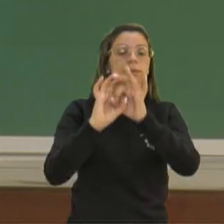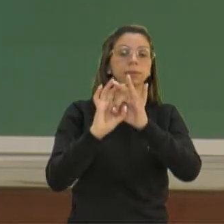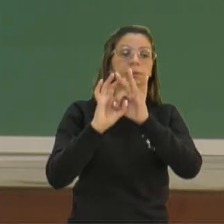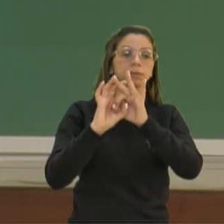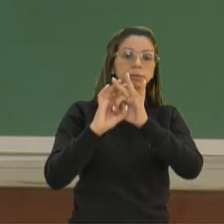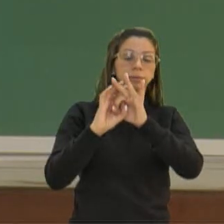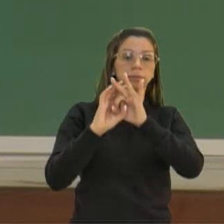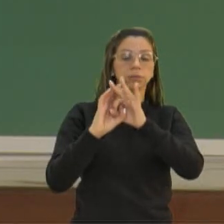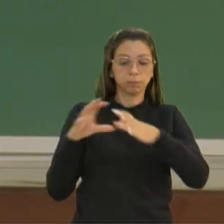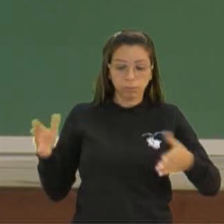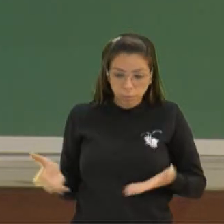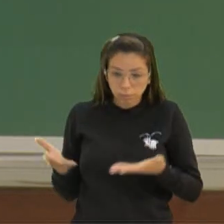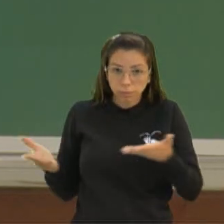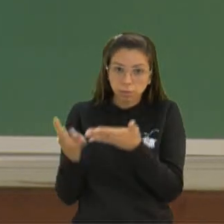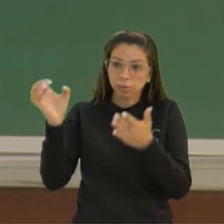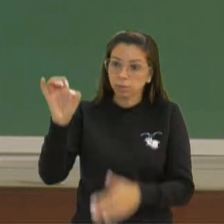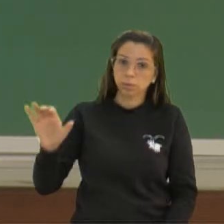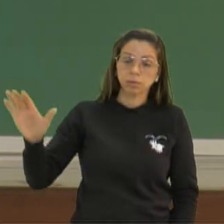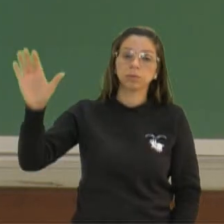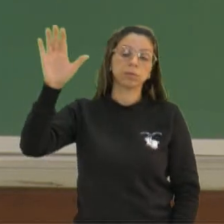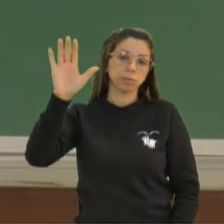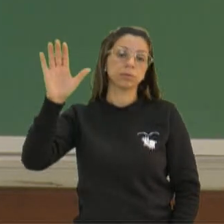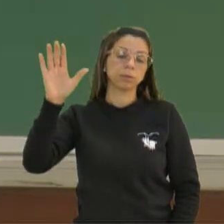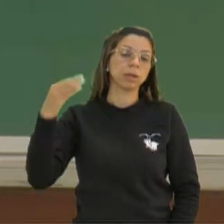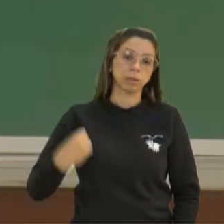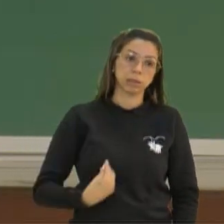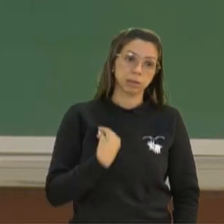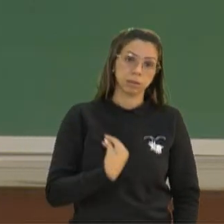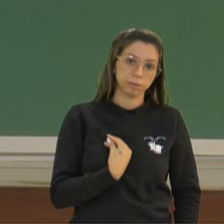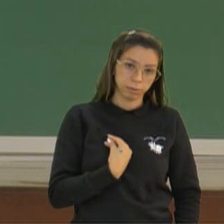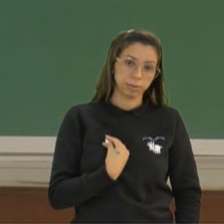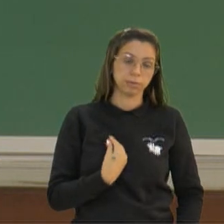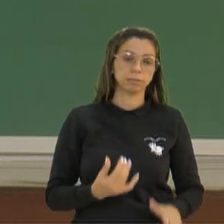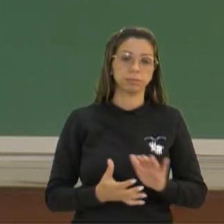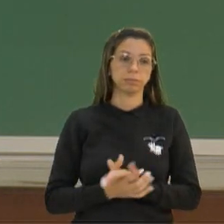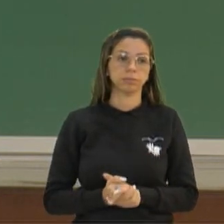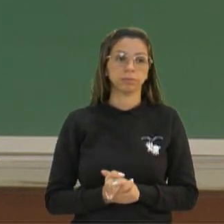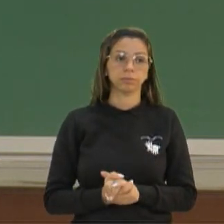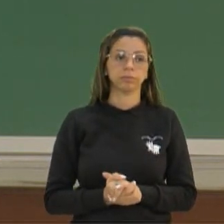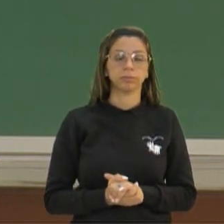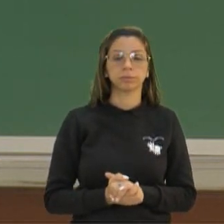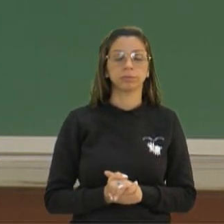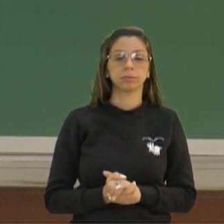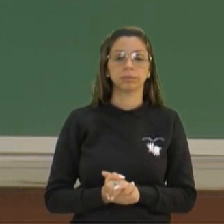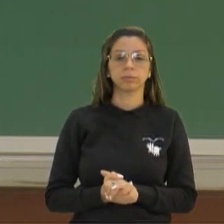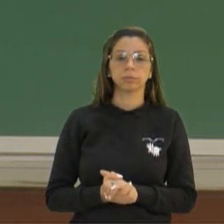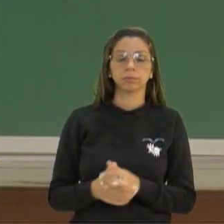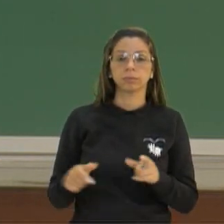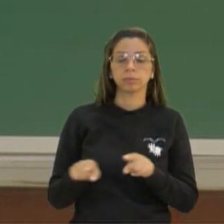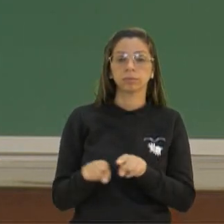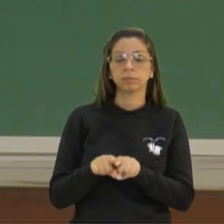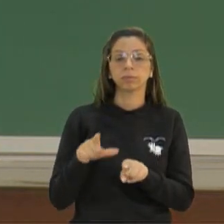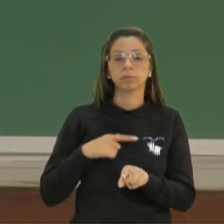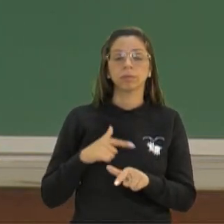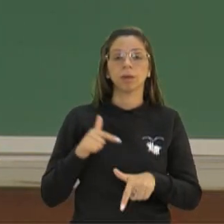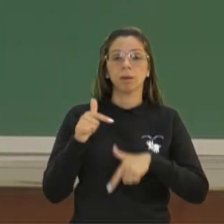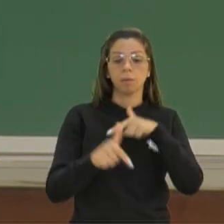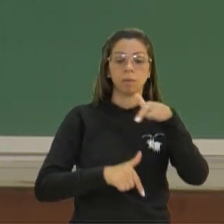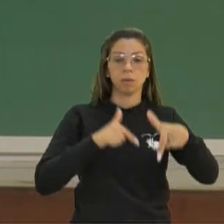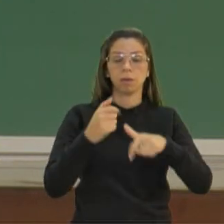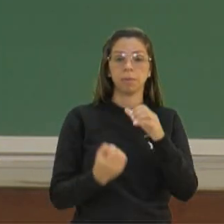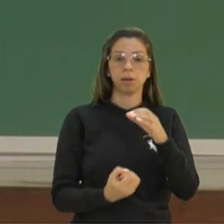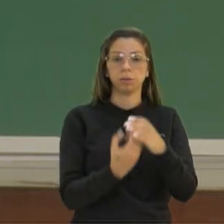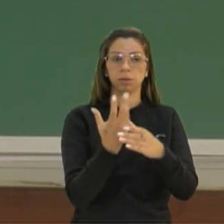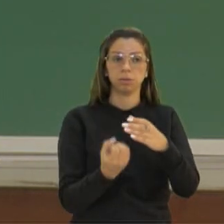do continente que eles habitam. Então, aqui a geração de empregos, por exemplo, da criação